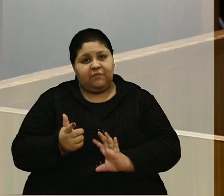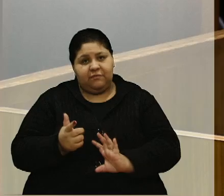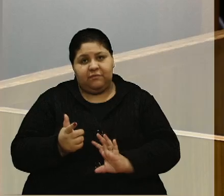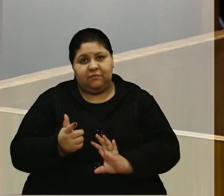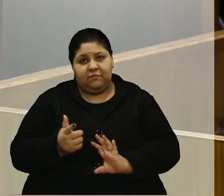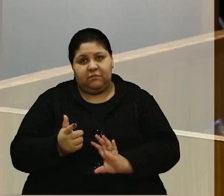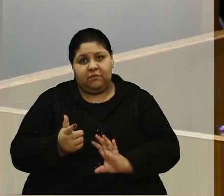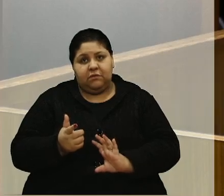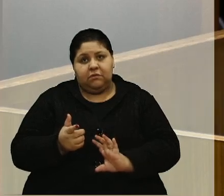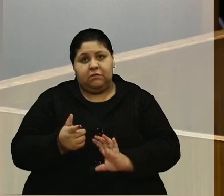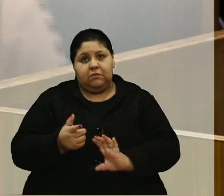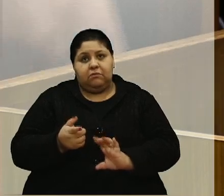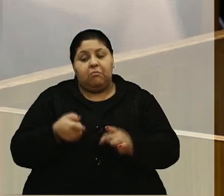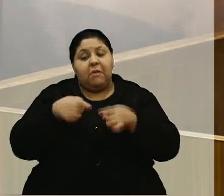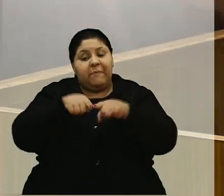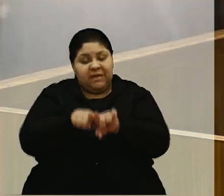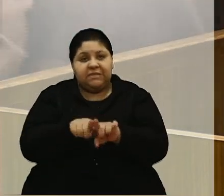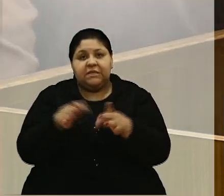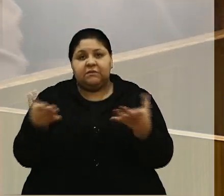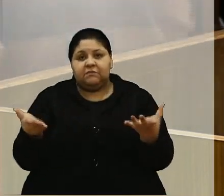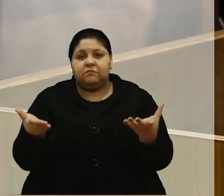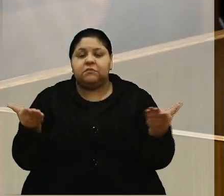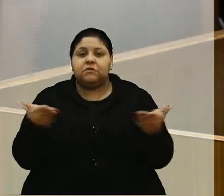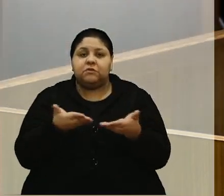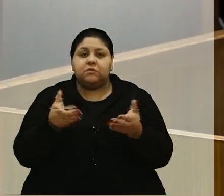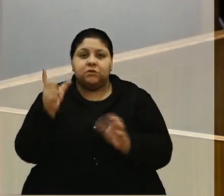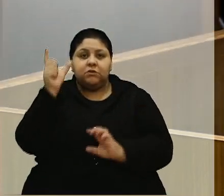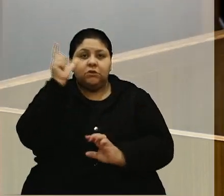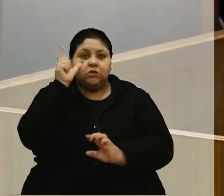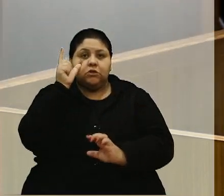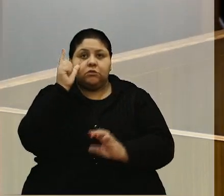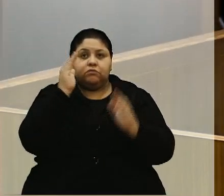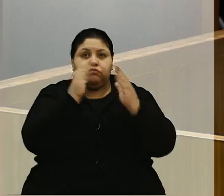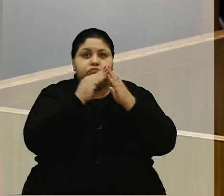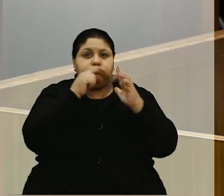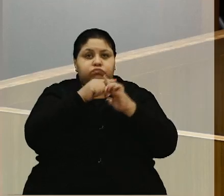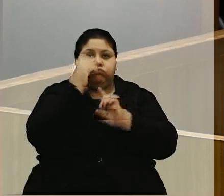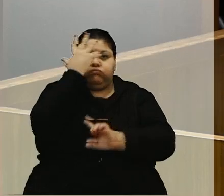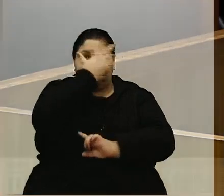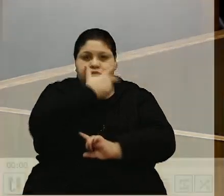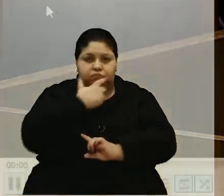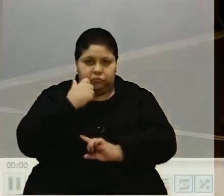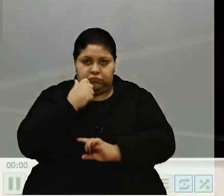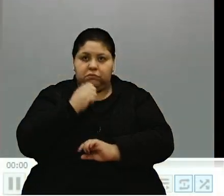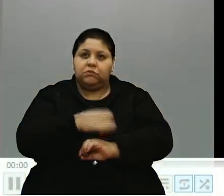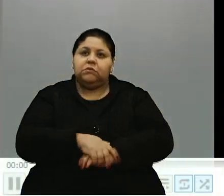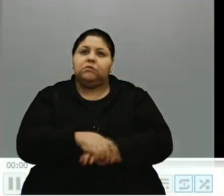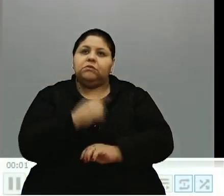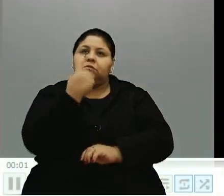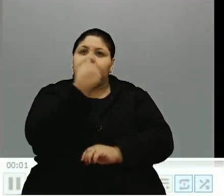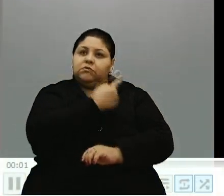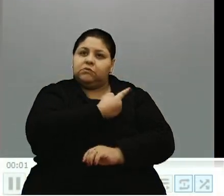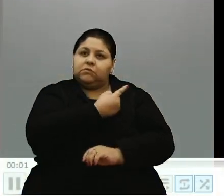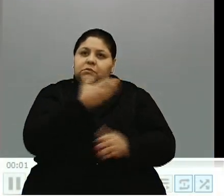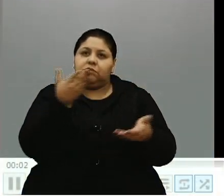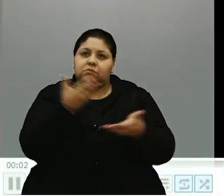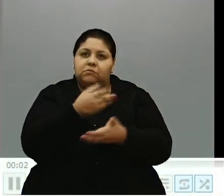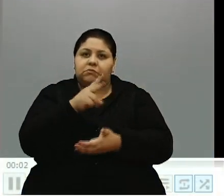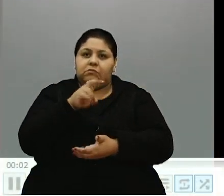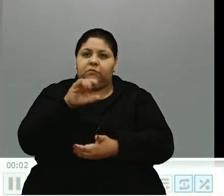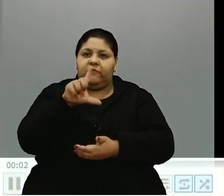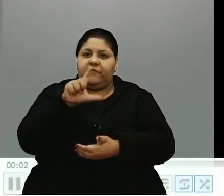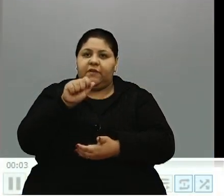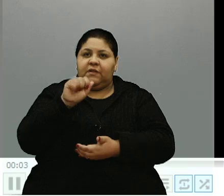parceria, enfim. E está aí, então, olha como a capela está ficando bonita aí. Pode soltar um vídeo para nós. Estamos aqui no Vila IP,